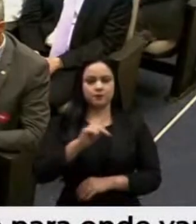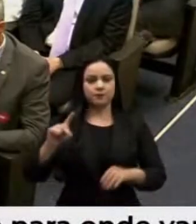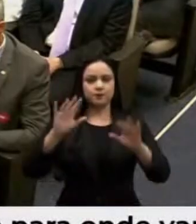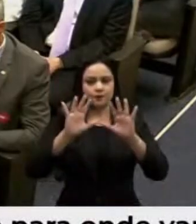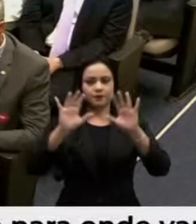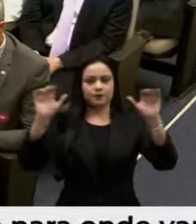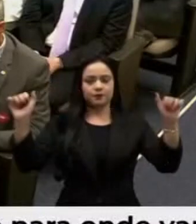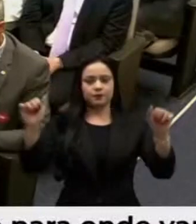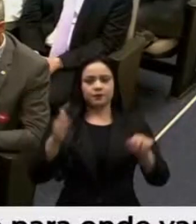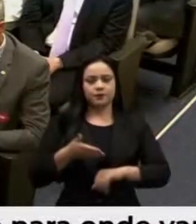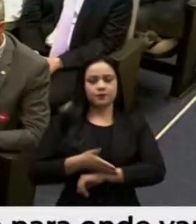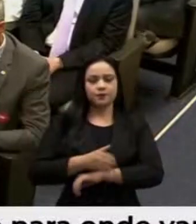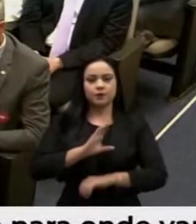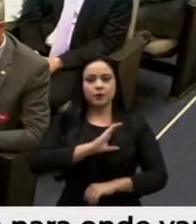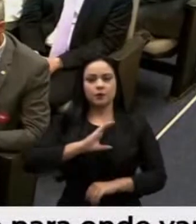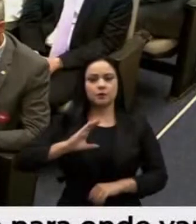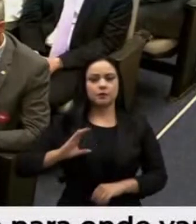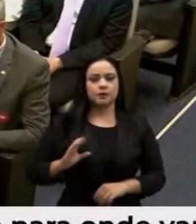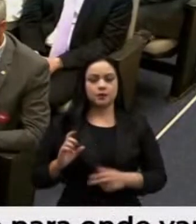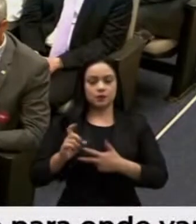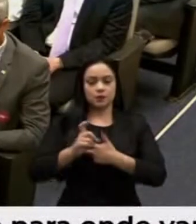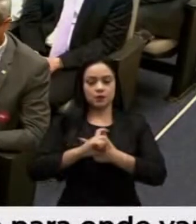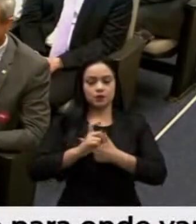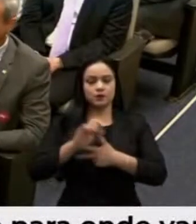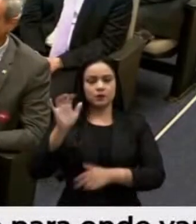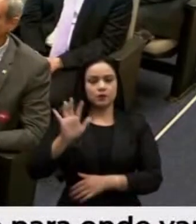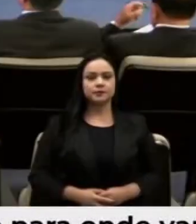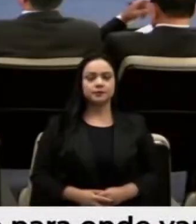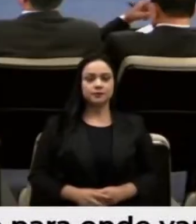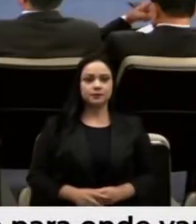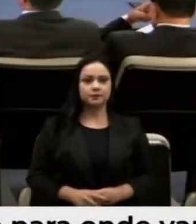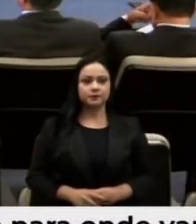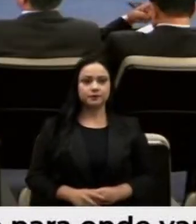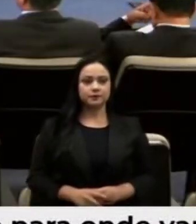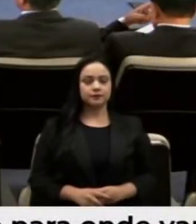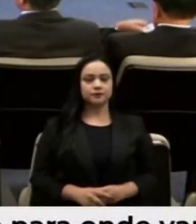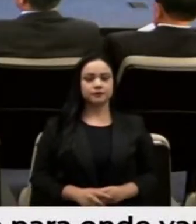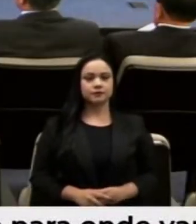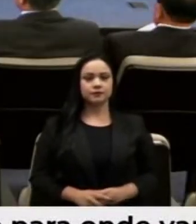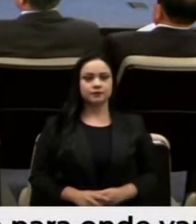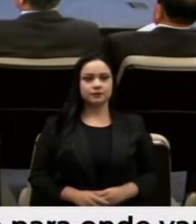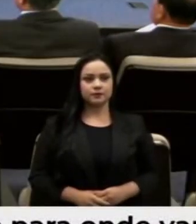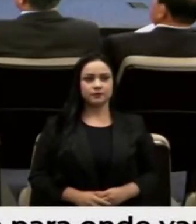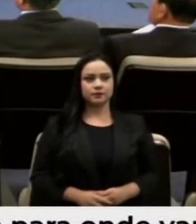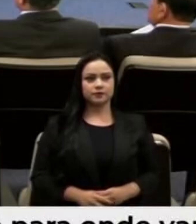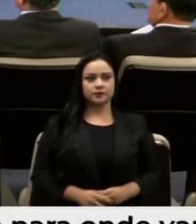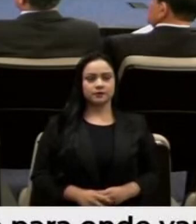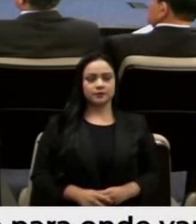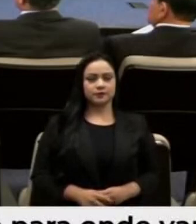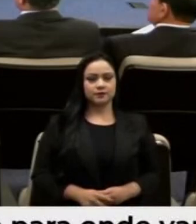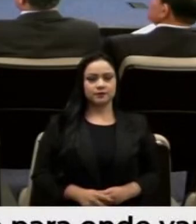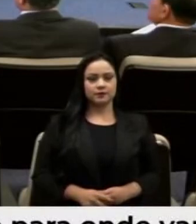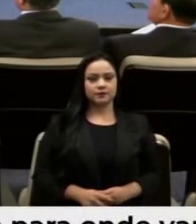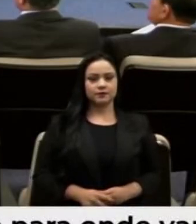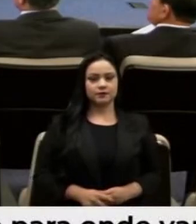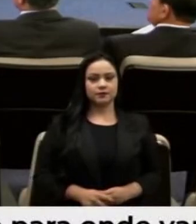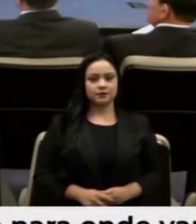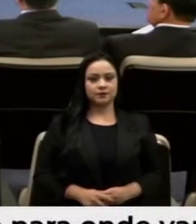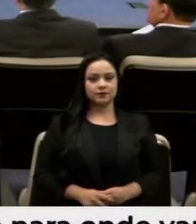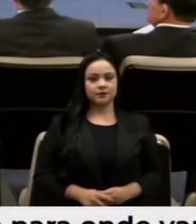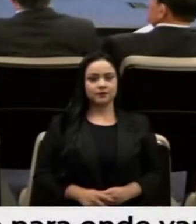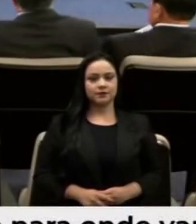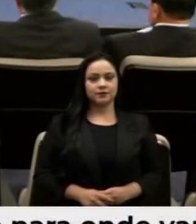livre expressão da atividade intelectual, científica e de comunicação e proíbe toda e qualquer censura de natureza política,